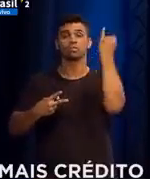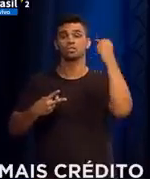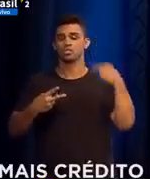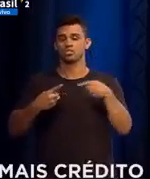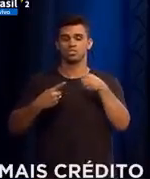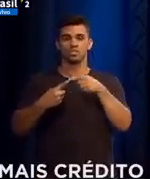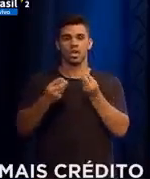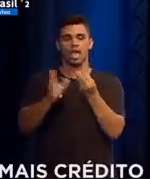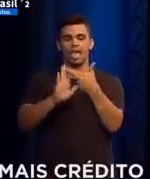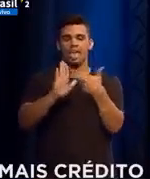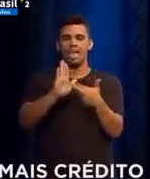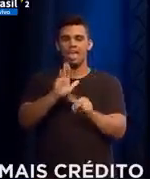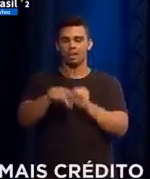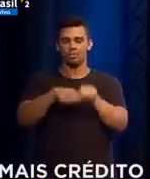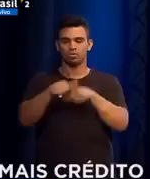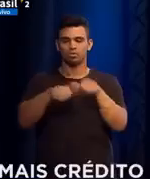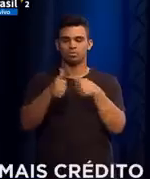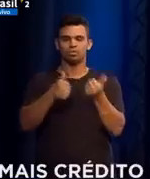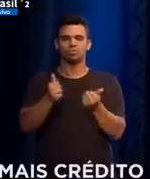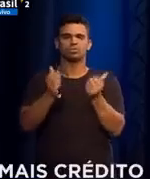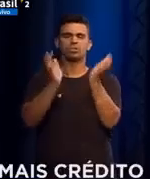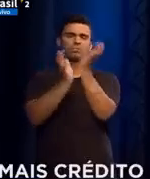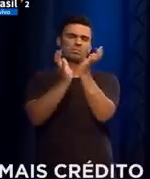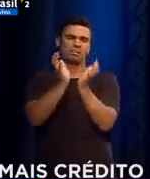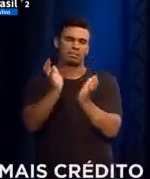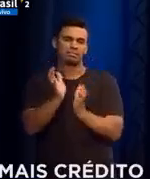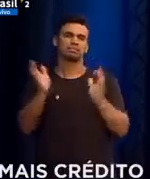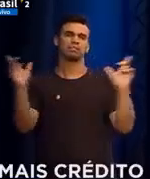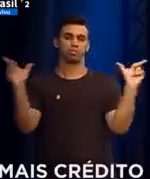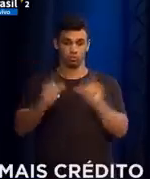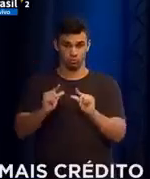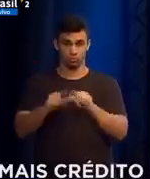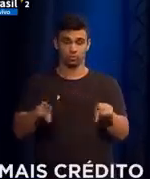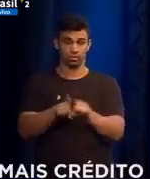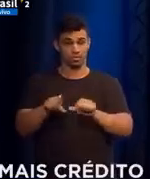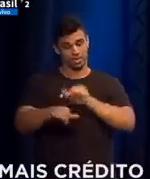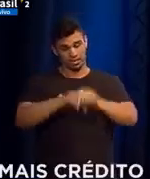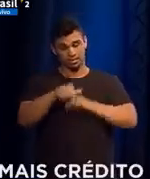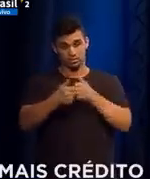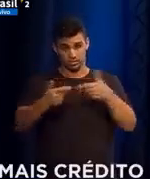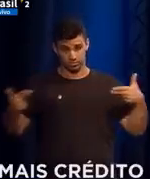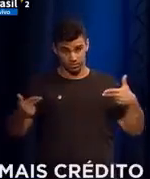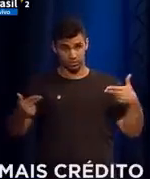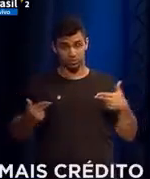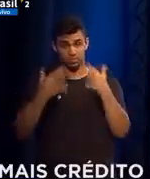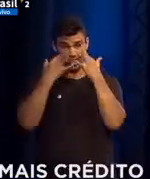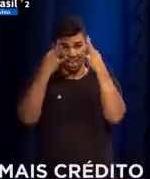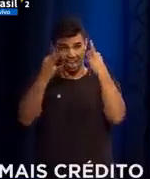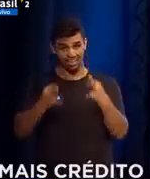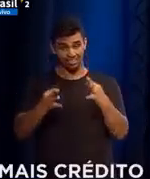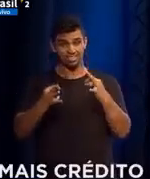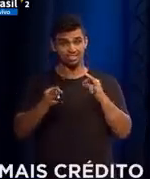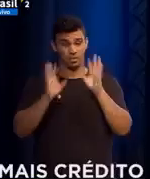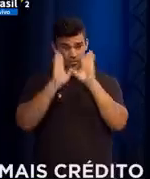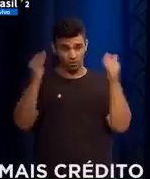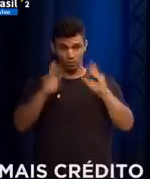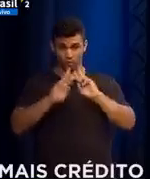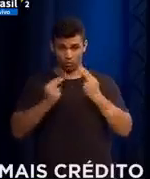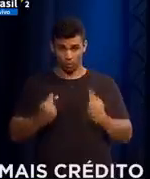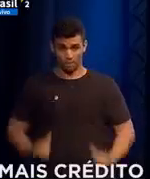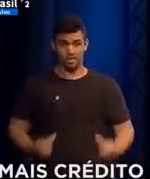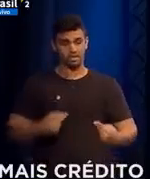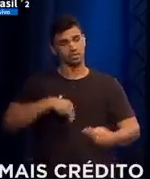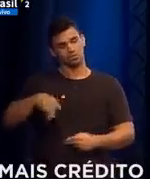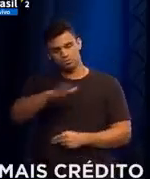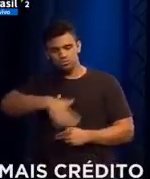A desburocratização, a digitalização dos serviços e a atenção para a questão humana, para a dimensão